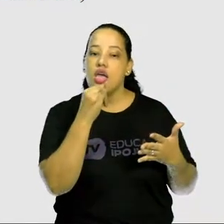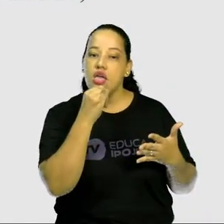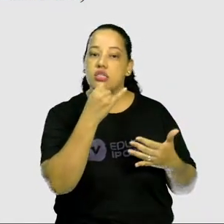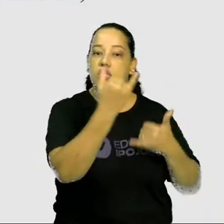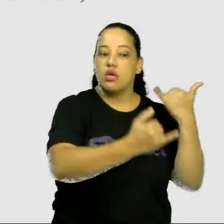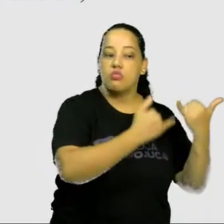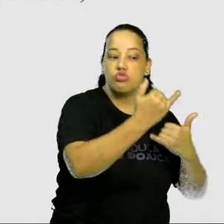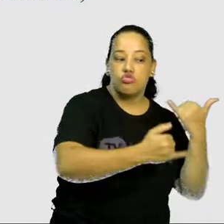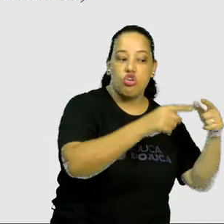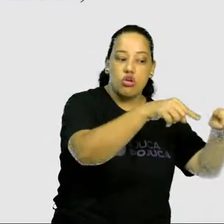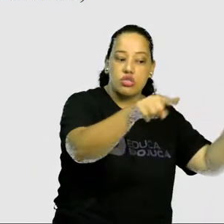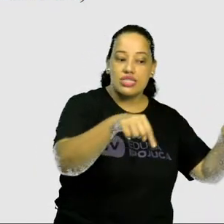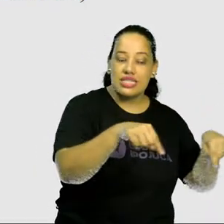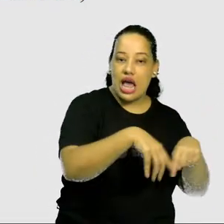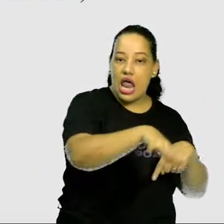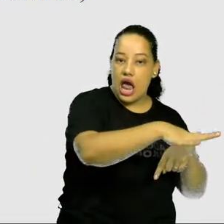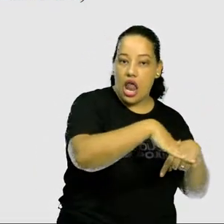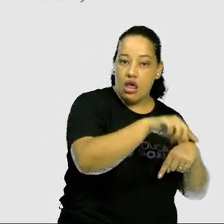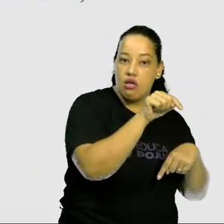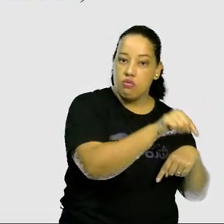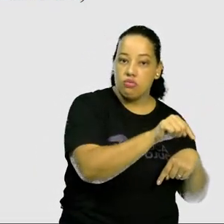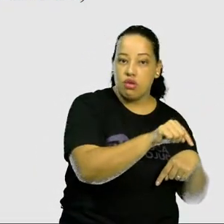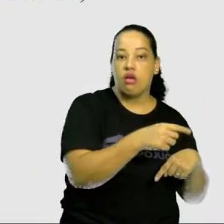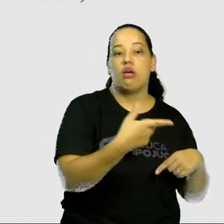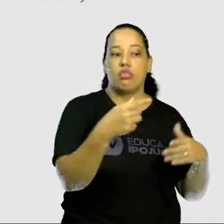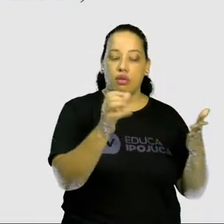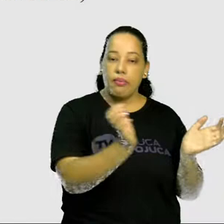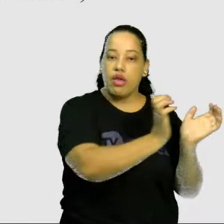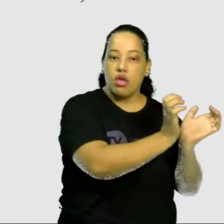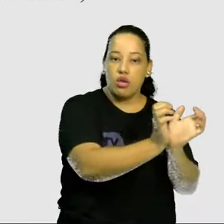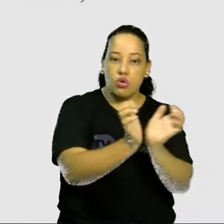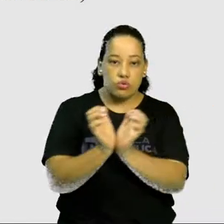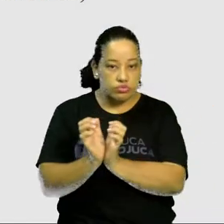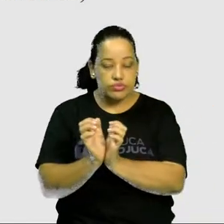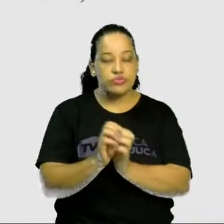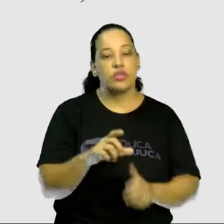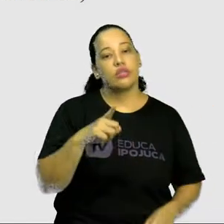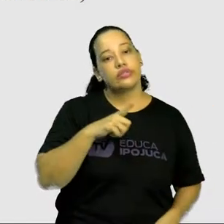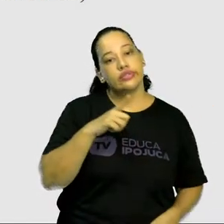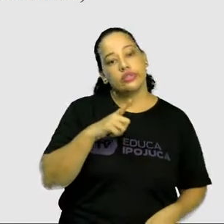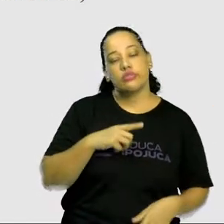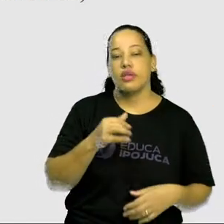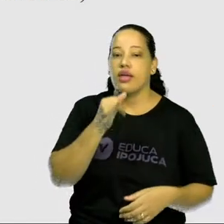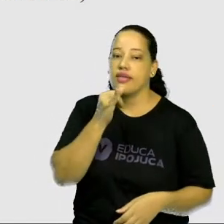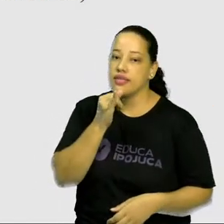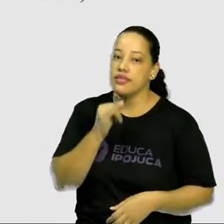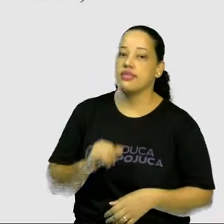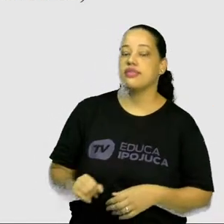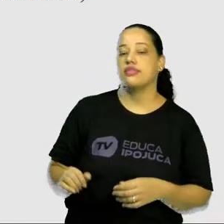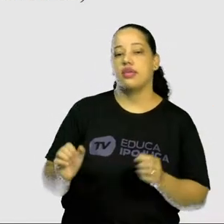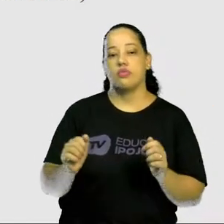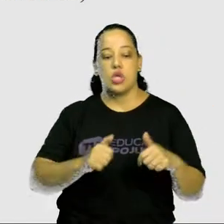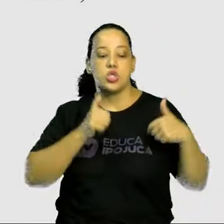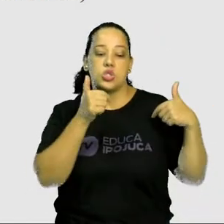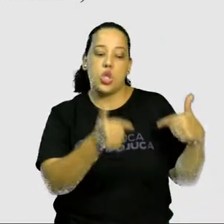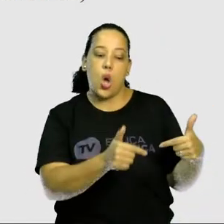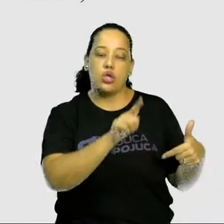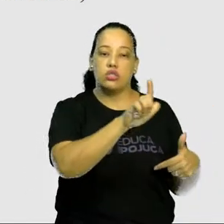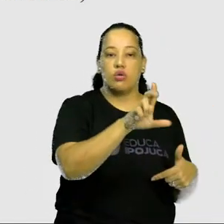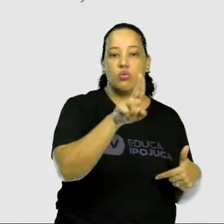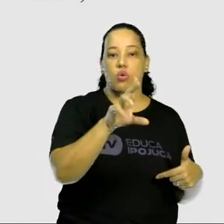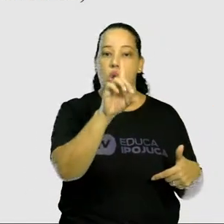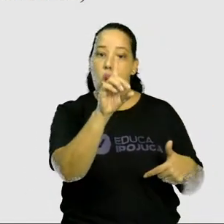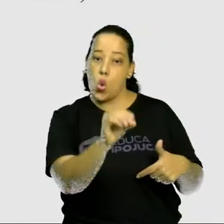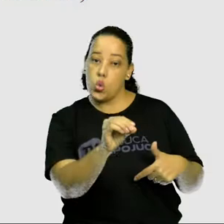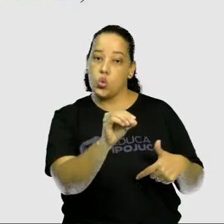classificação. Então aqui nós temos jogos de sorte, como Ludo e Gamão, por exemplo, e os jogos de estratégia,